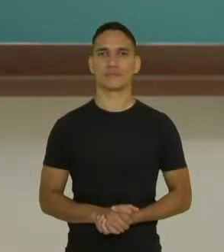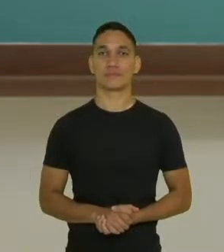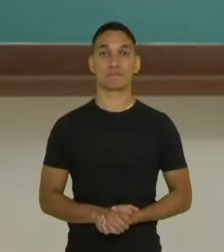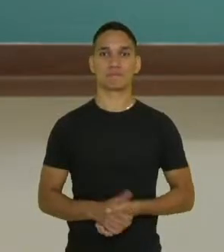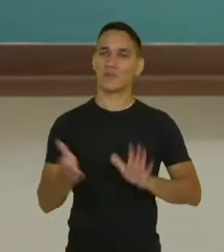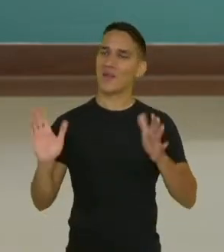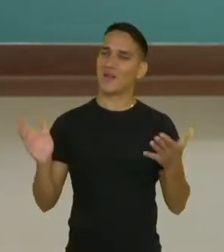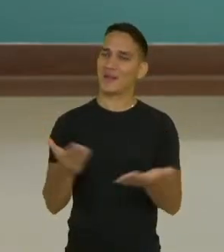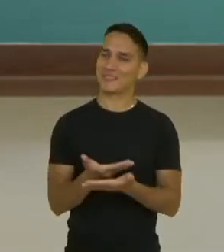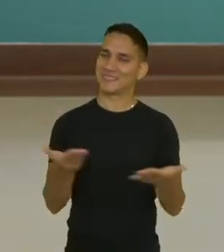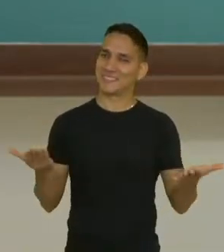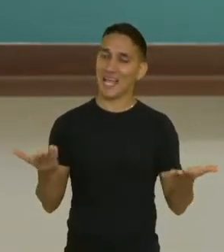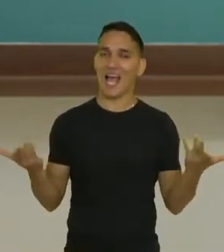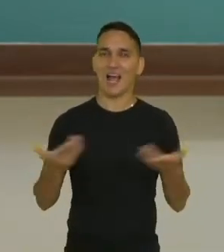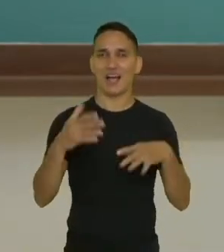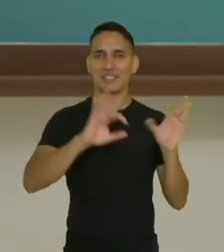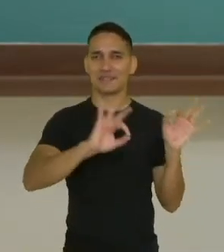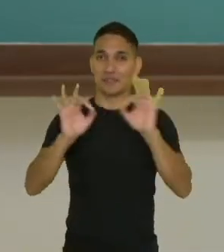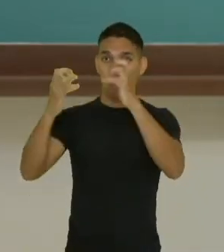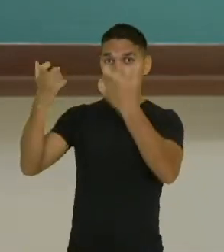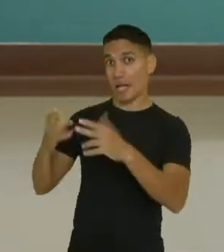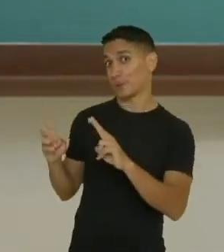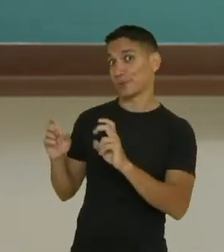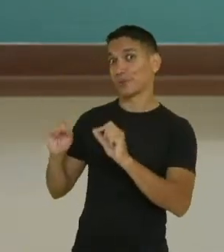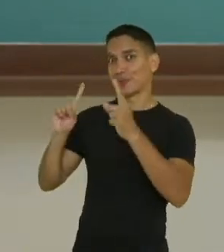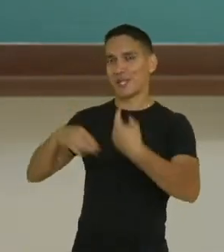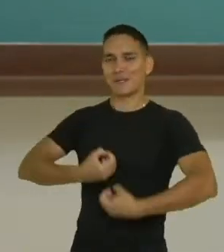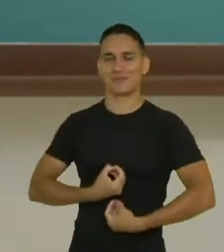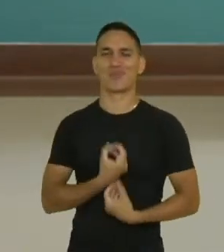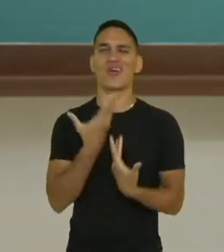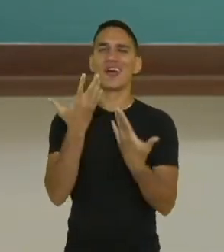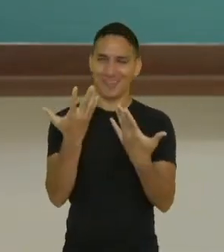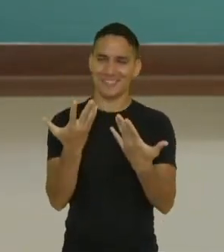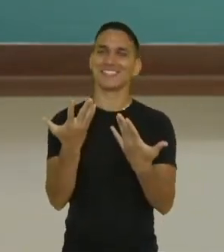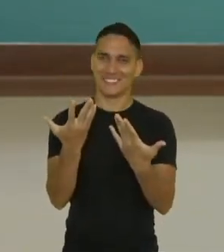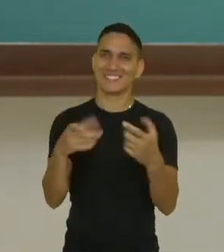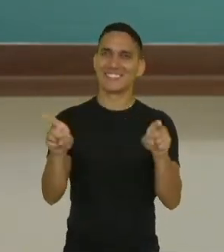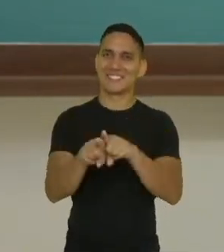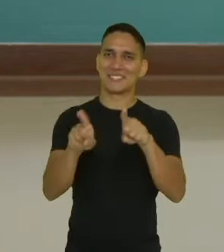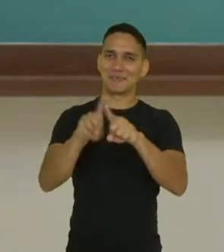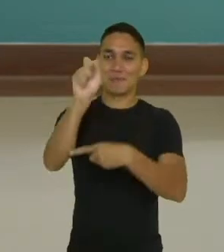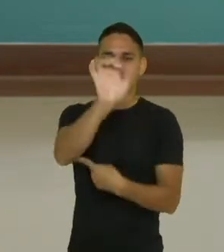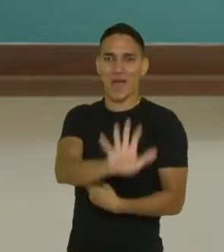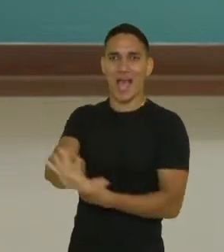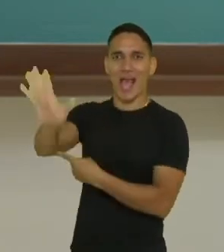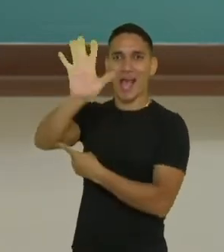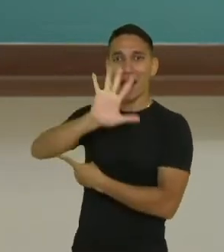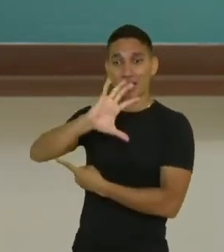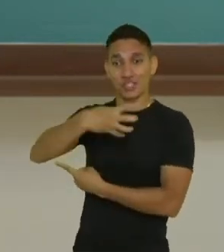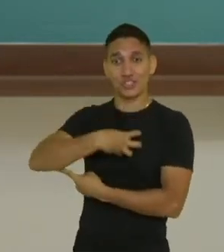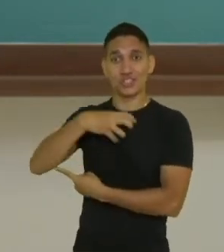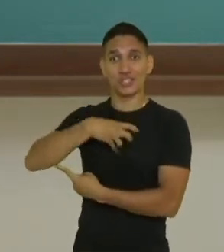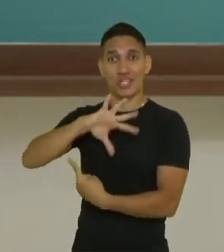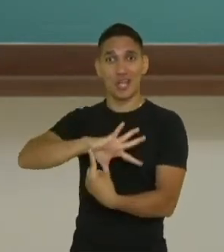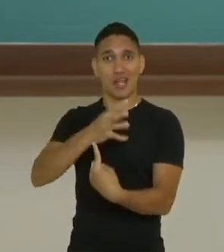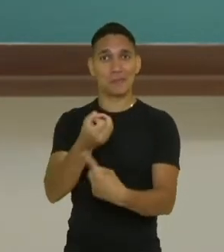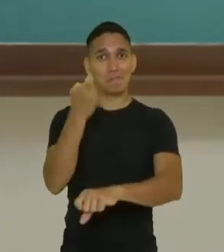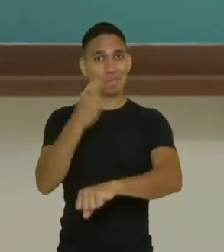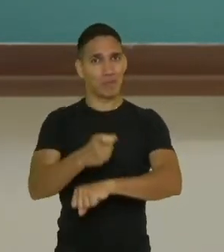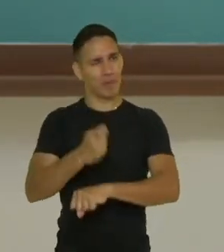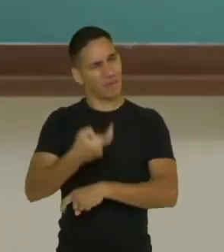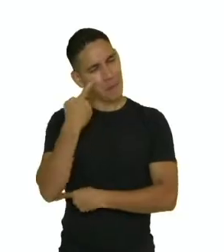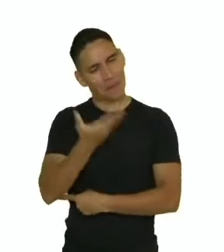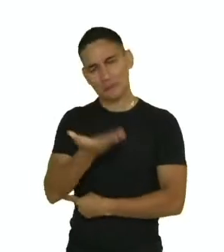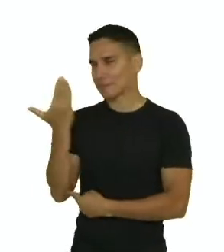Olá! Nesse vídeo nós iremos falar sobre poesia e imagem na arte concreta. Me